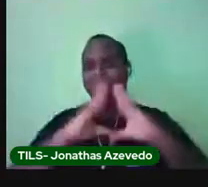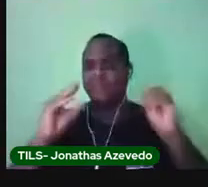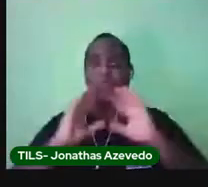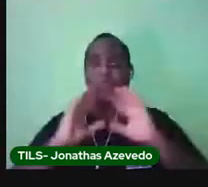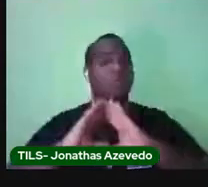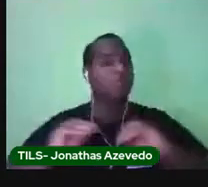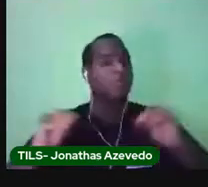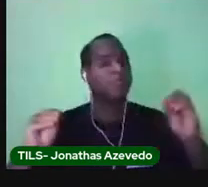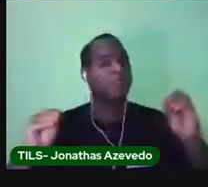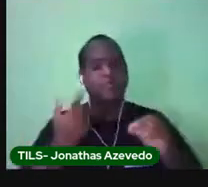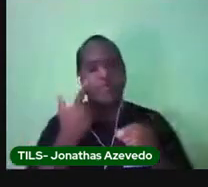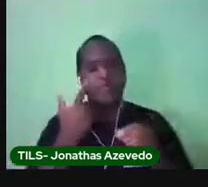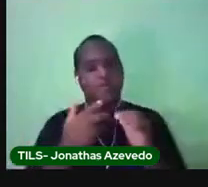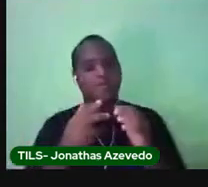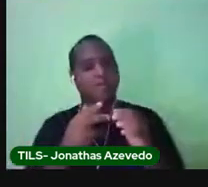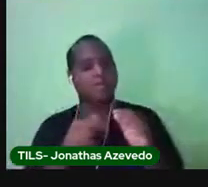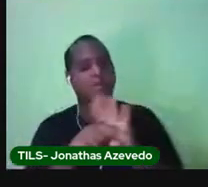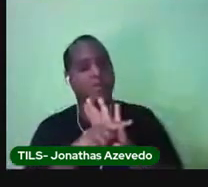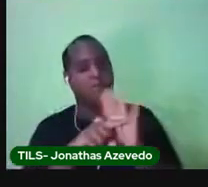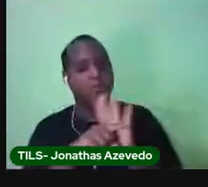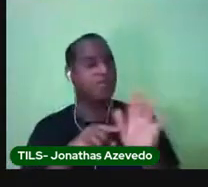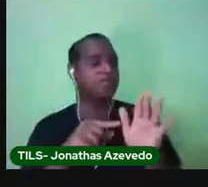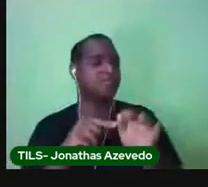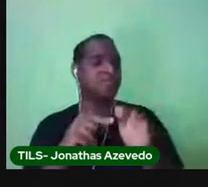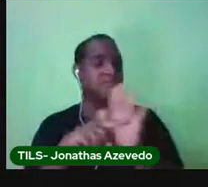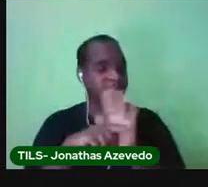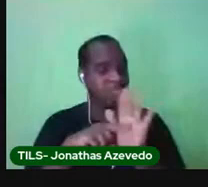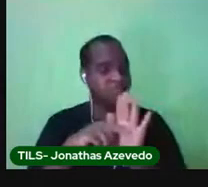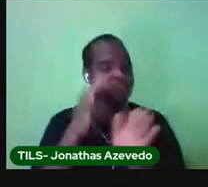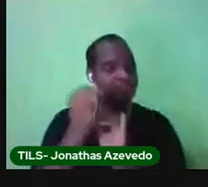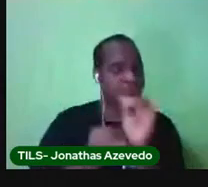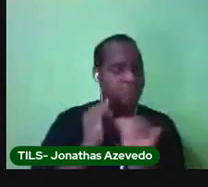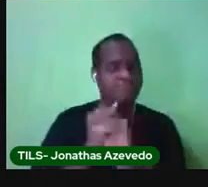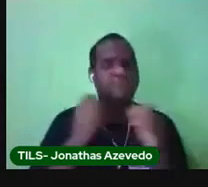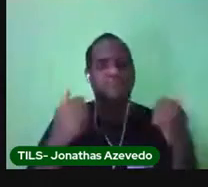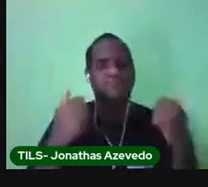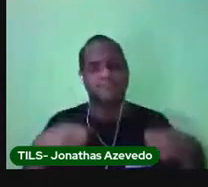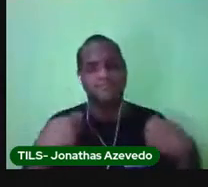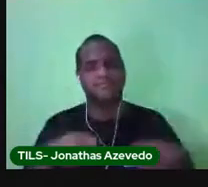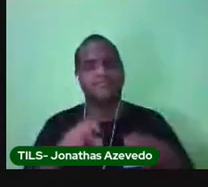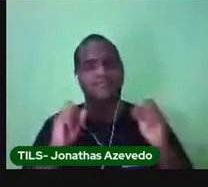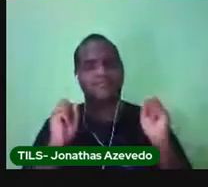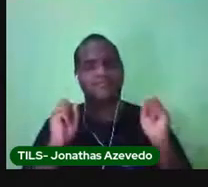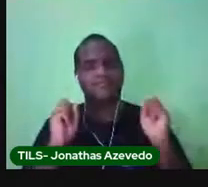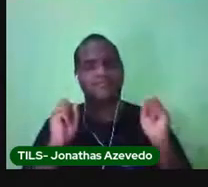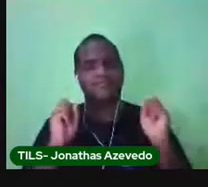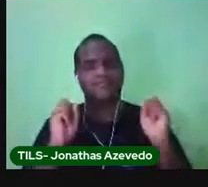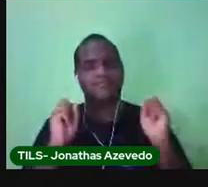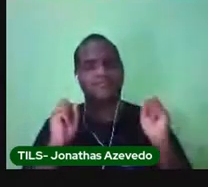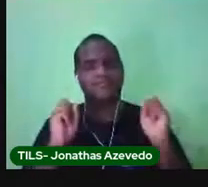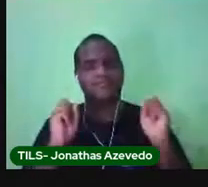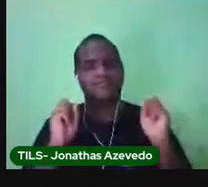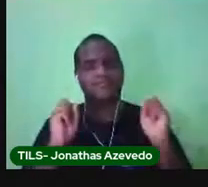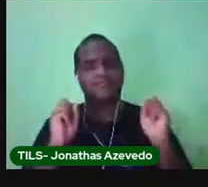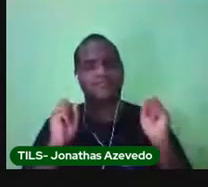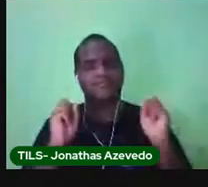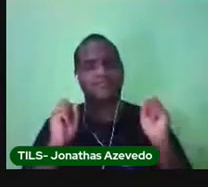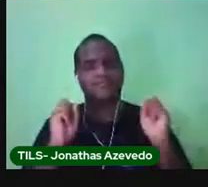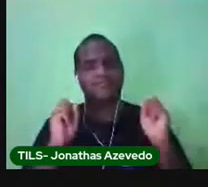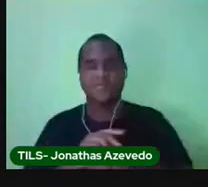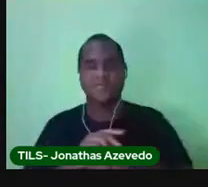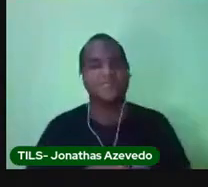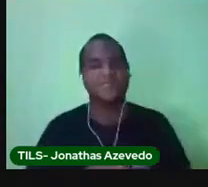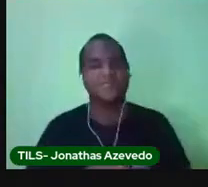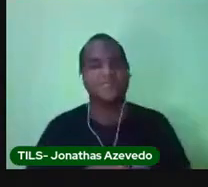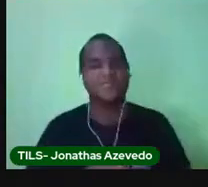Você vai pesquisar isso, tá bom? Lembrando, essa proposta é do nosso percurso pedagógico. Você